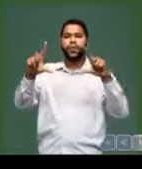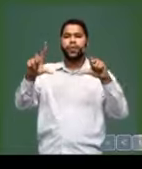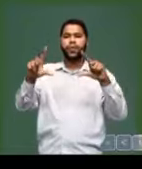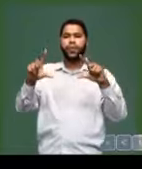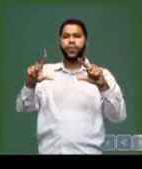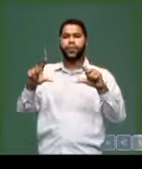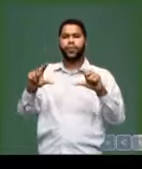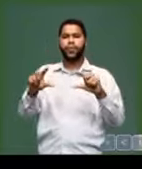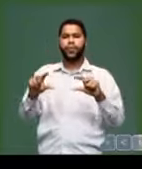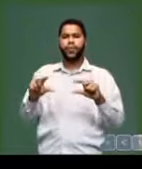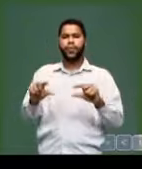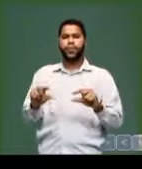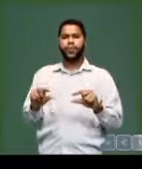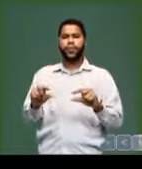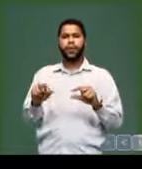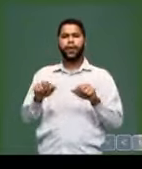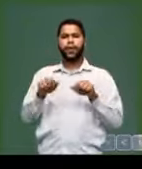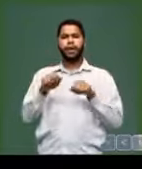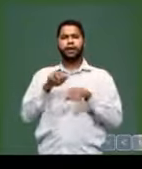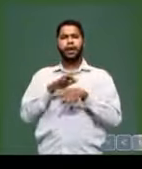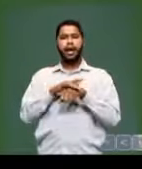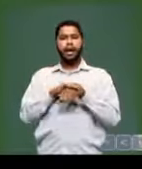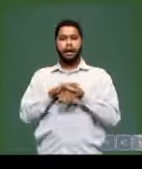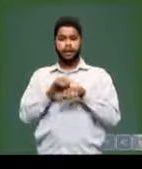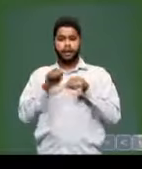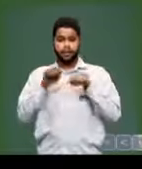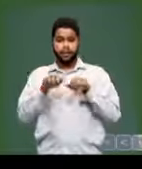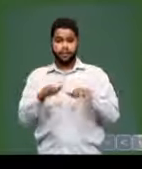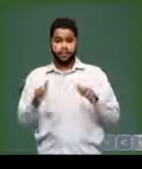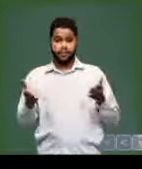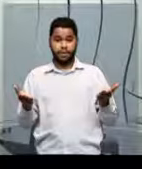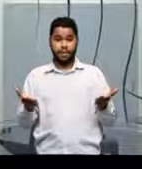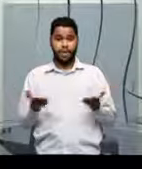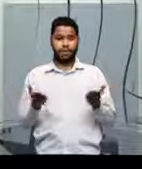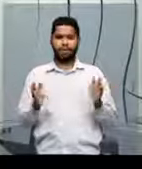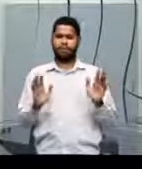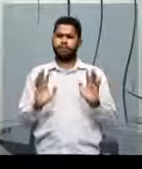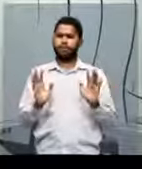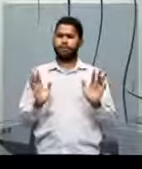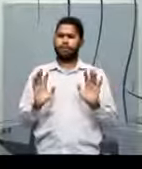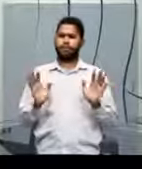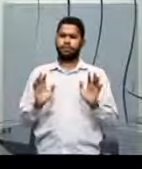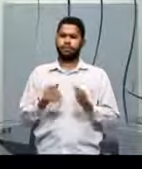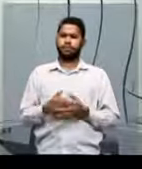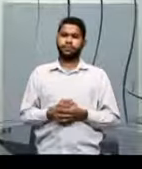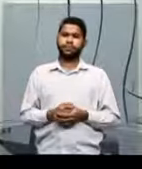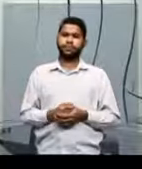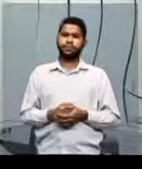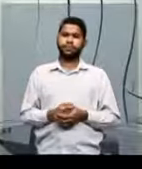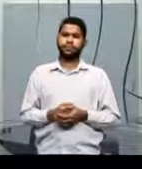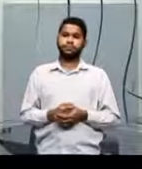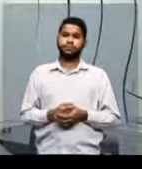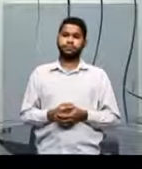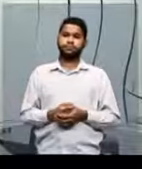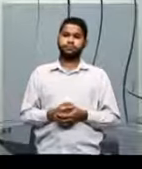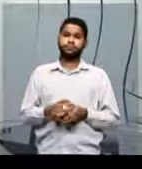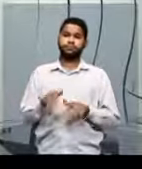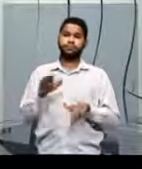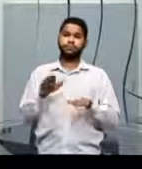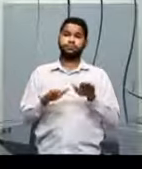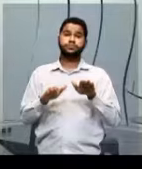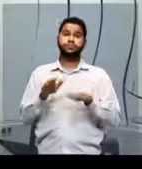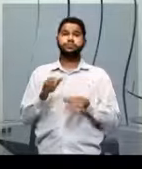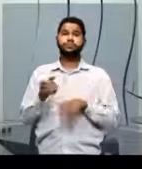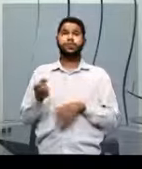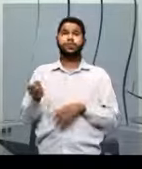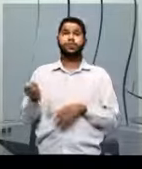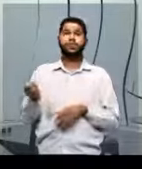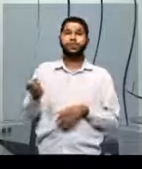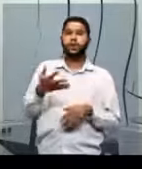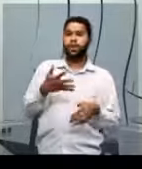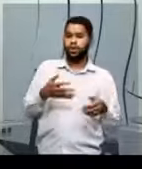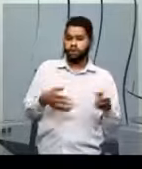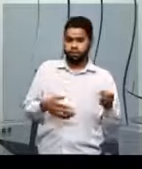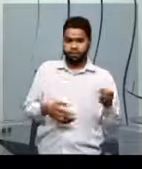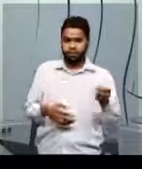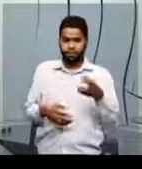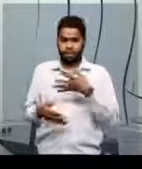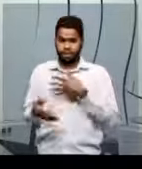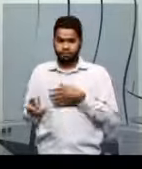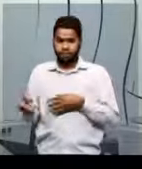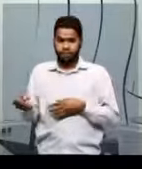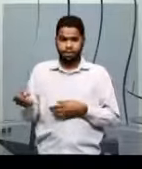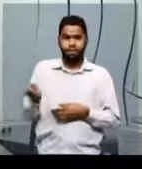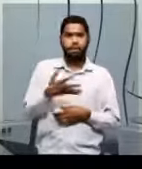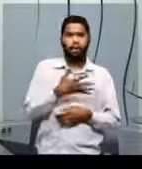Combate a essa epidemia que a gente está tendo aqui? Não. Provavelmente, novas epidemias podem